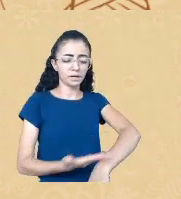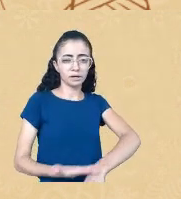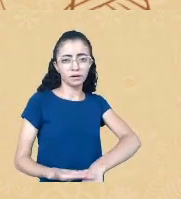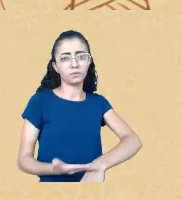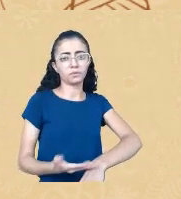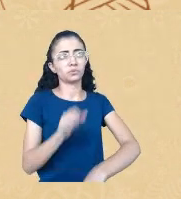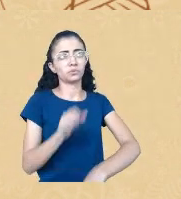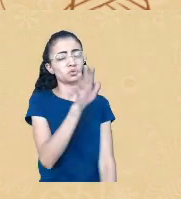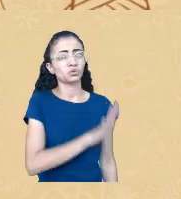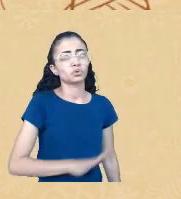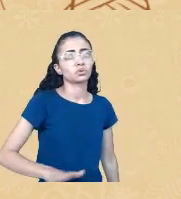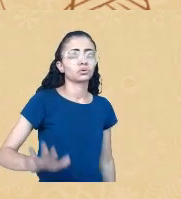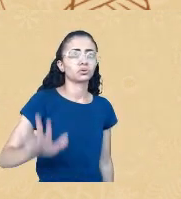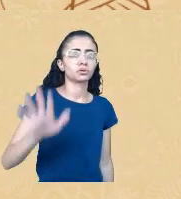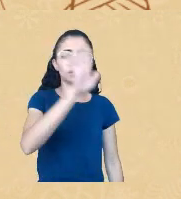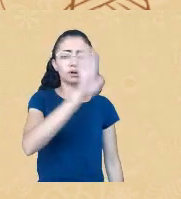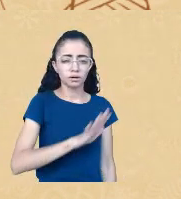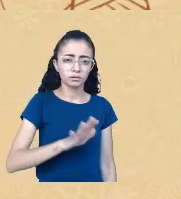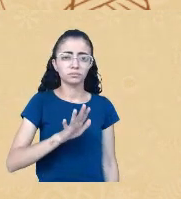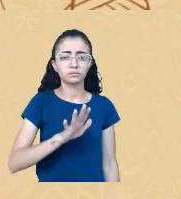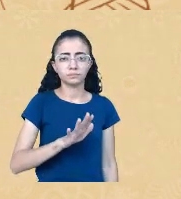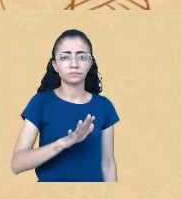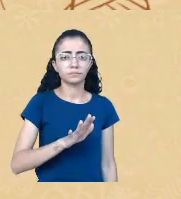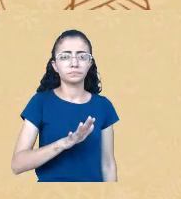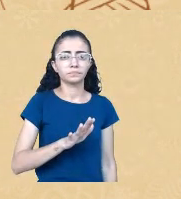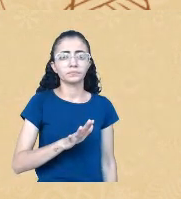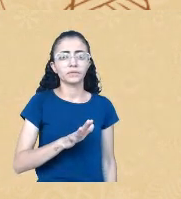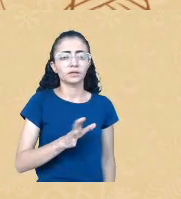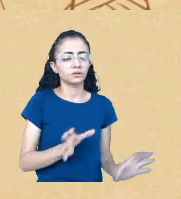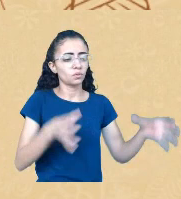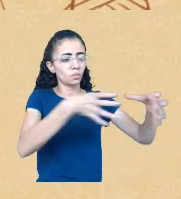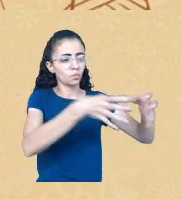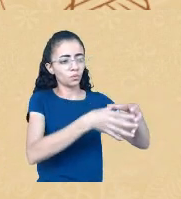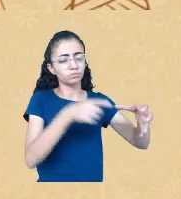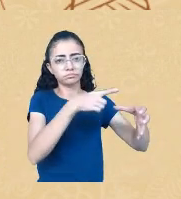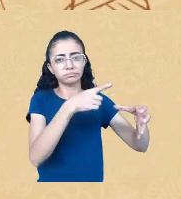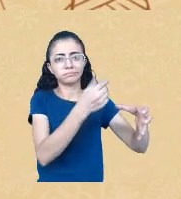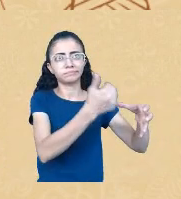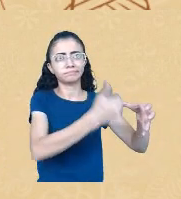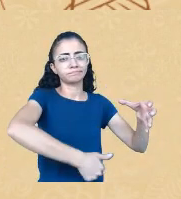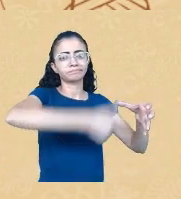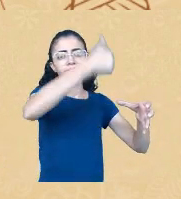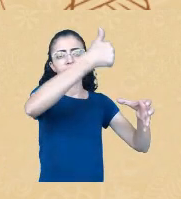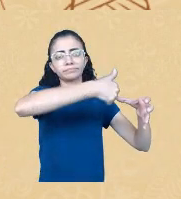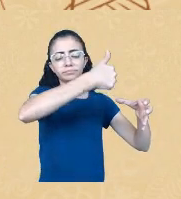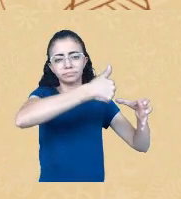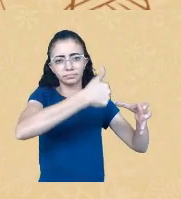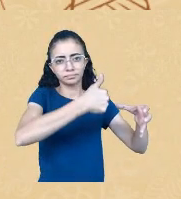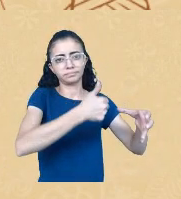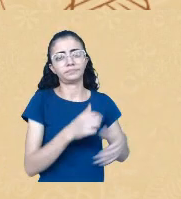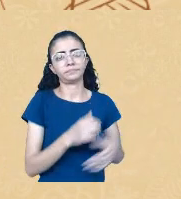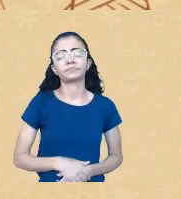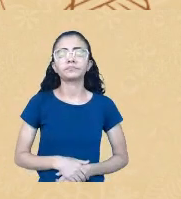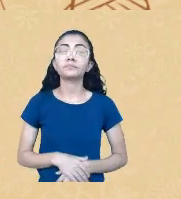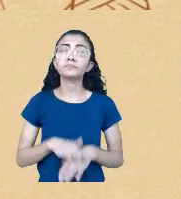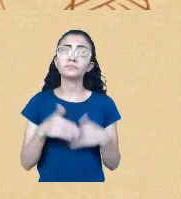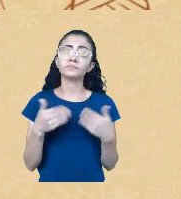Que essas categorias aparecem. Então, dentro desse percurso,